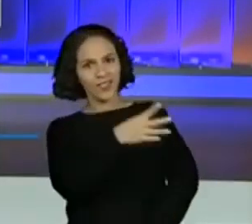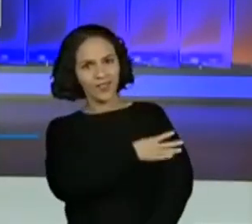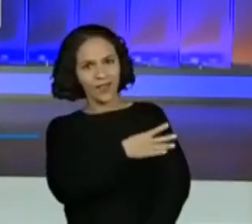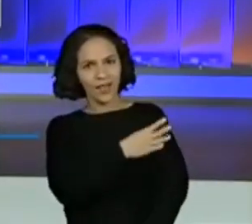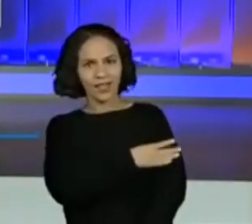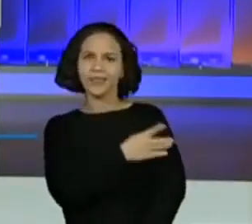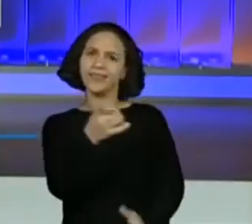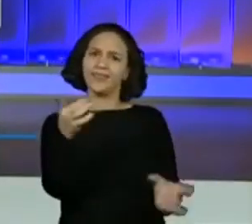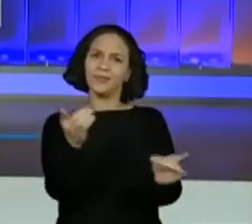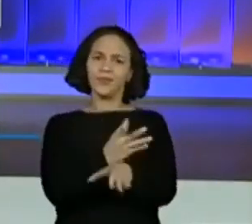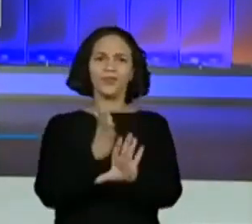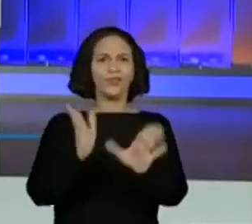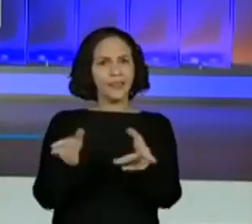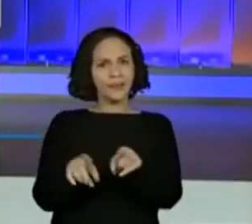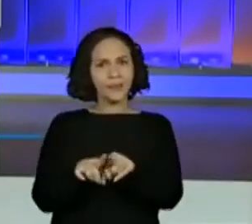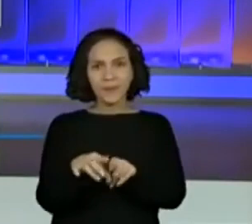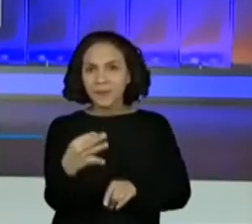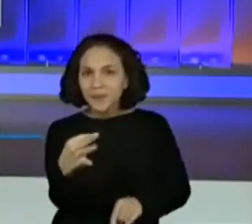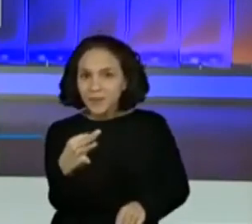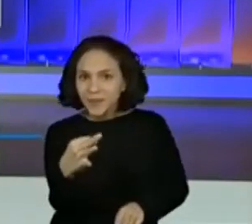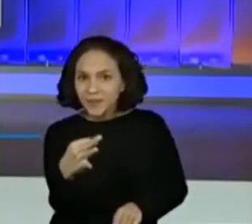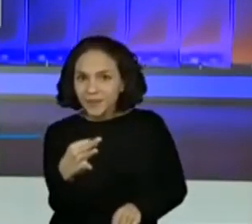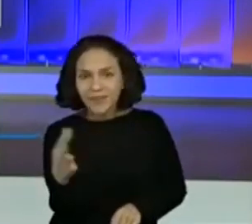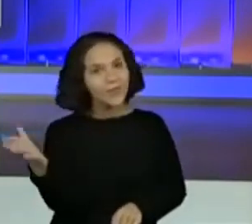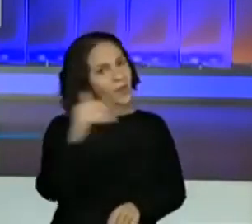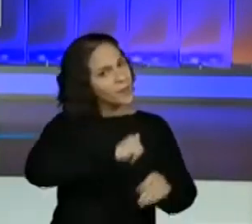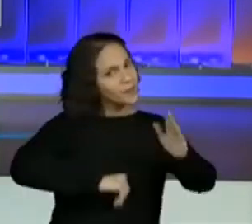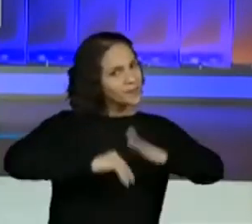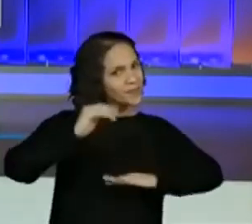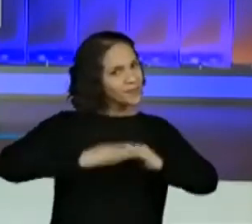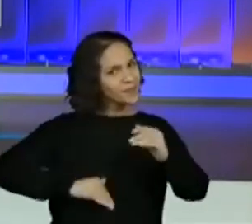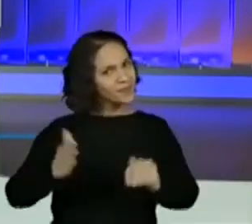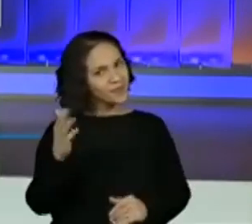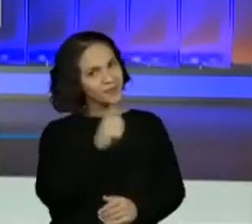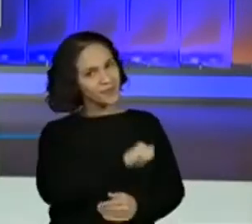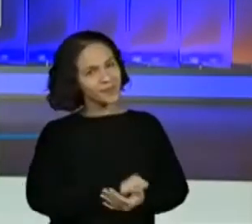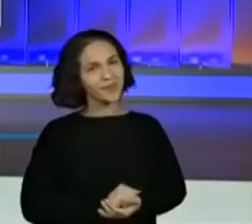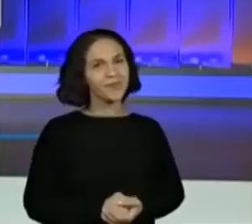certeza que também está preparada, então, mãos à obra. Vamos lá.